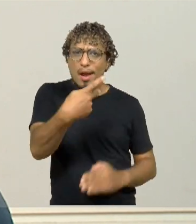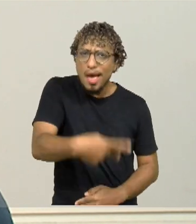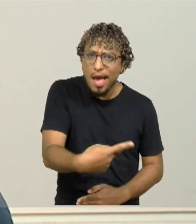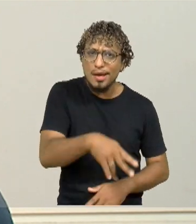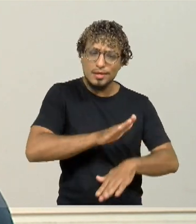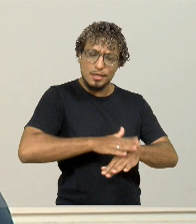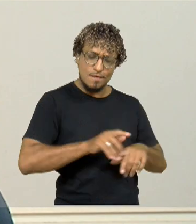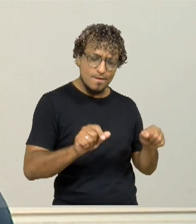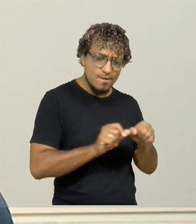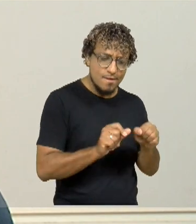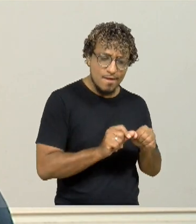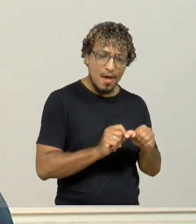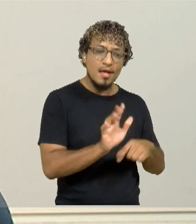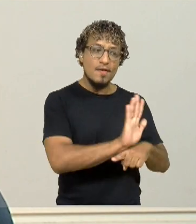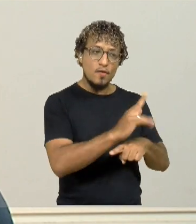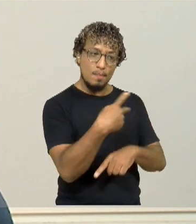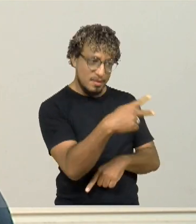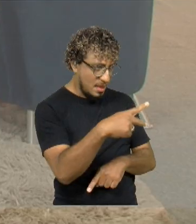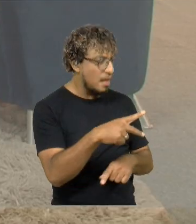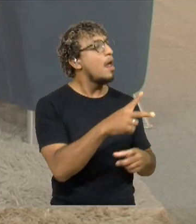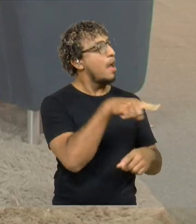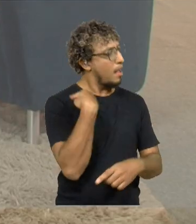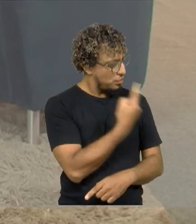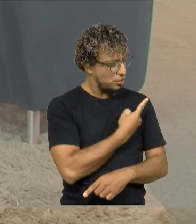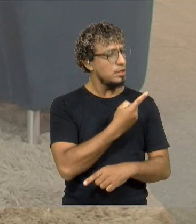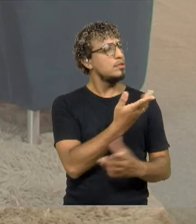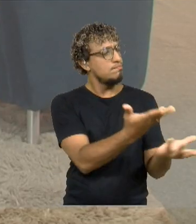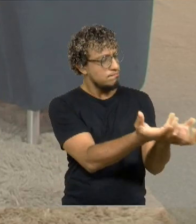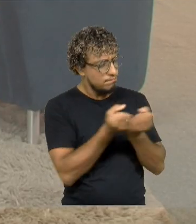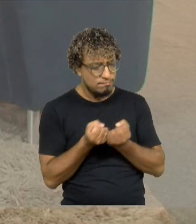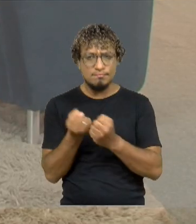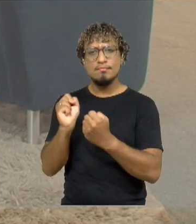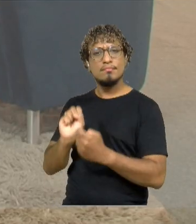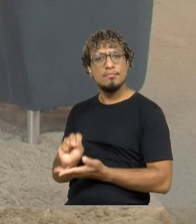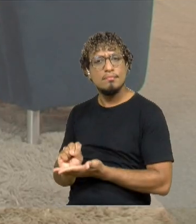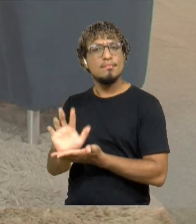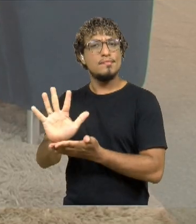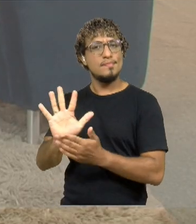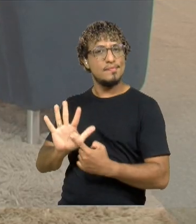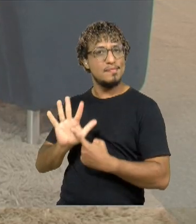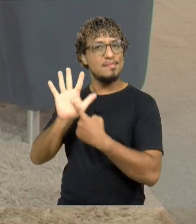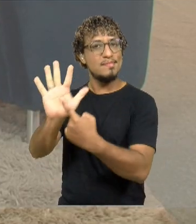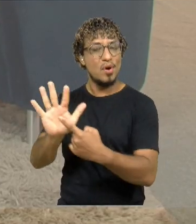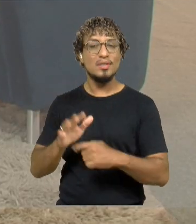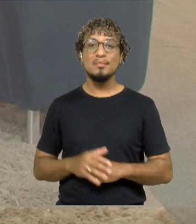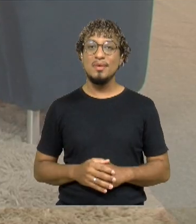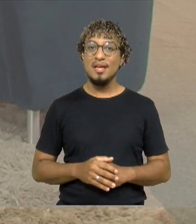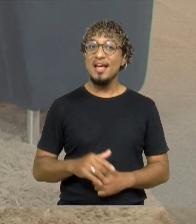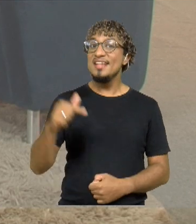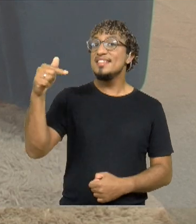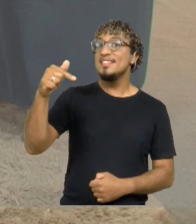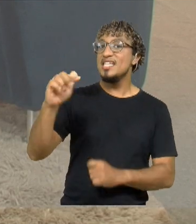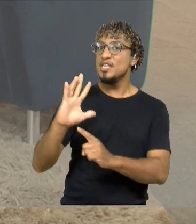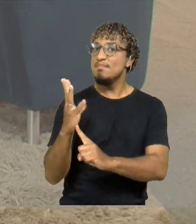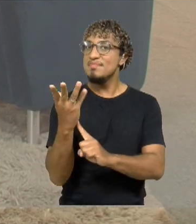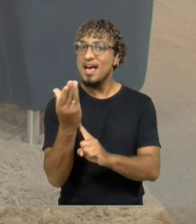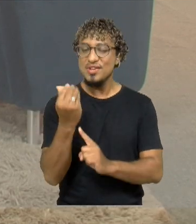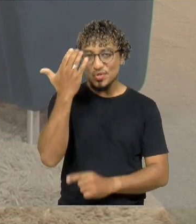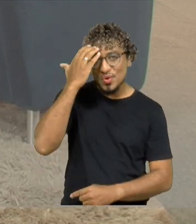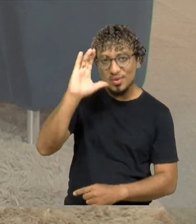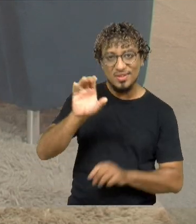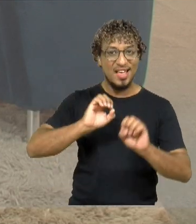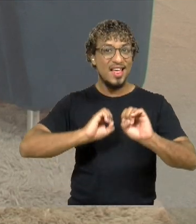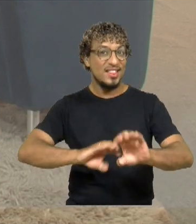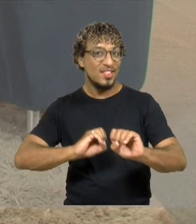ter seus filmes exibidos, né? Isso é uma meta muito forte da gente, né? E é a Sétima Arte trazendo aí cultura, educação, tudo em um só